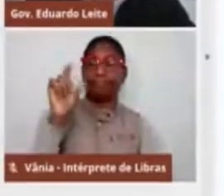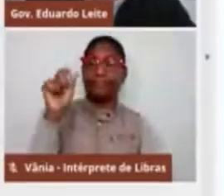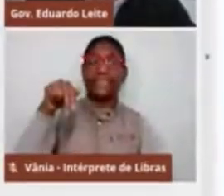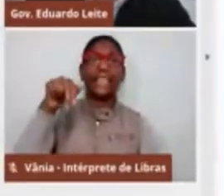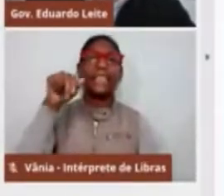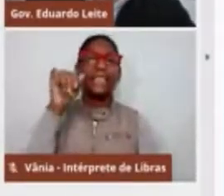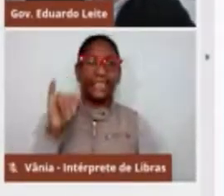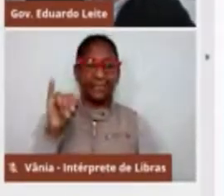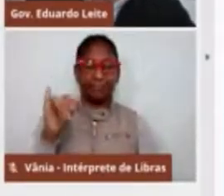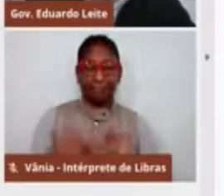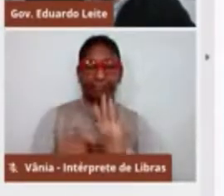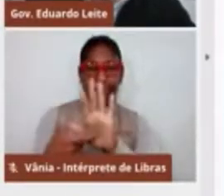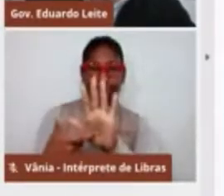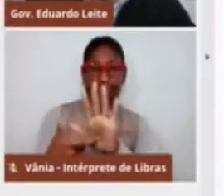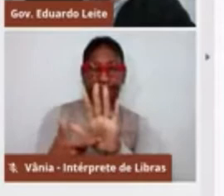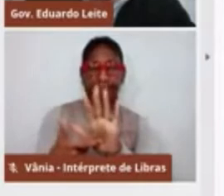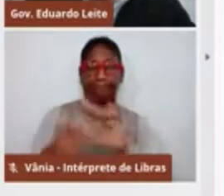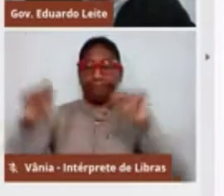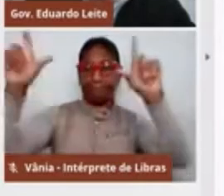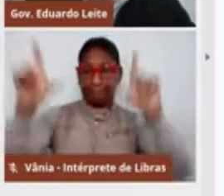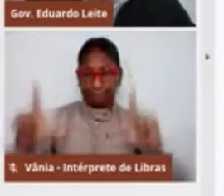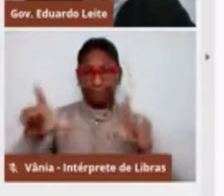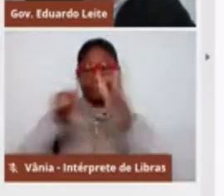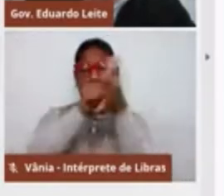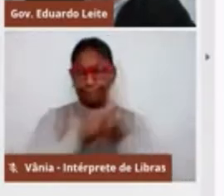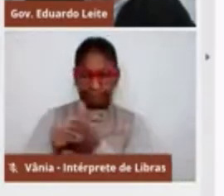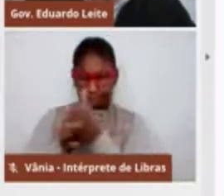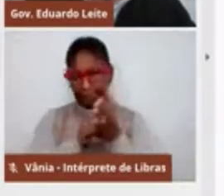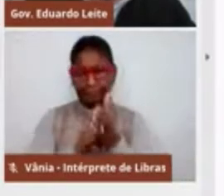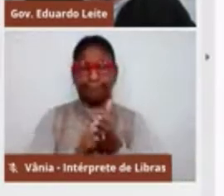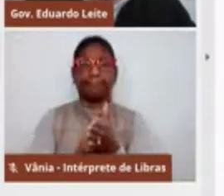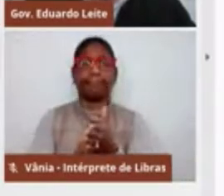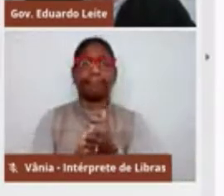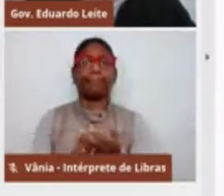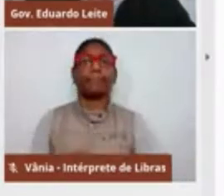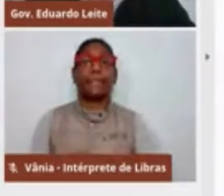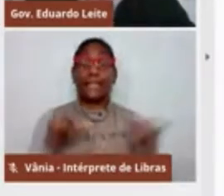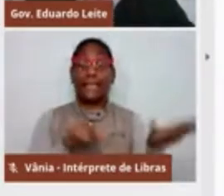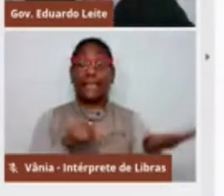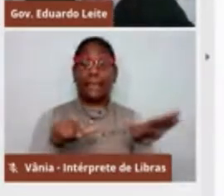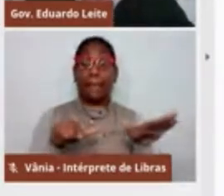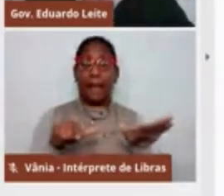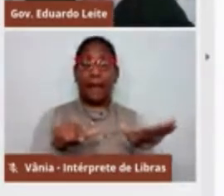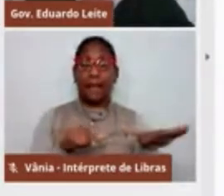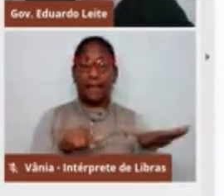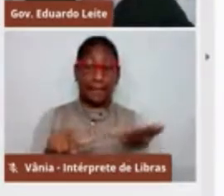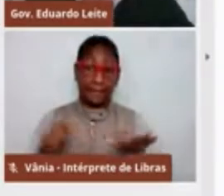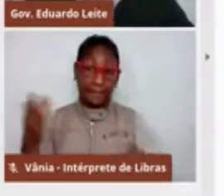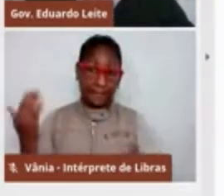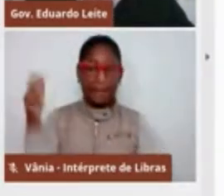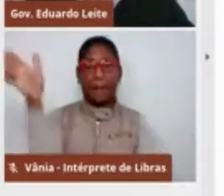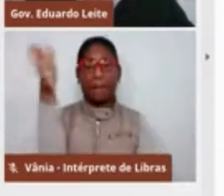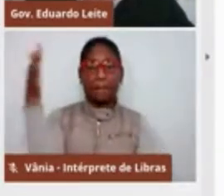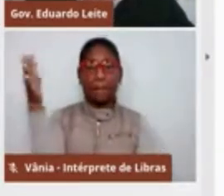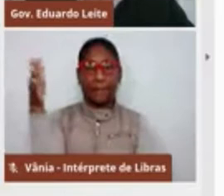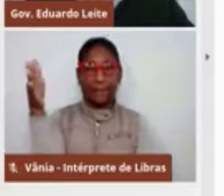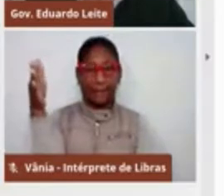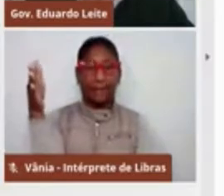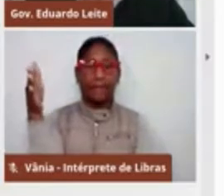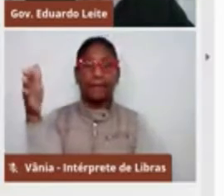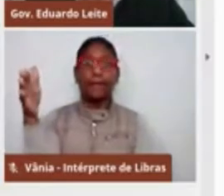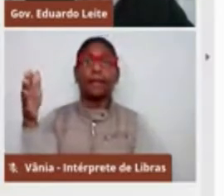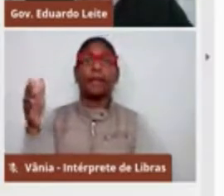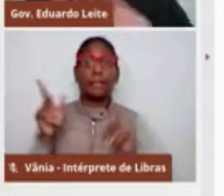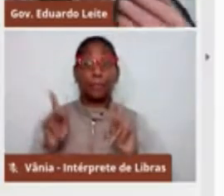Entrou em vigor nesta terça-feira a nova rodada do distanciamento controlado. Nesta 12ª etapa de medidas